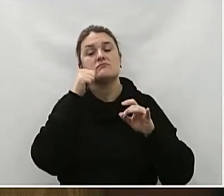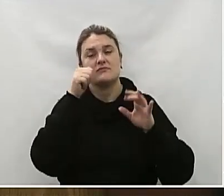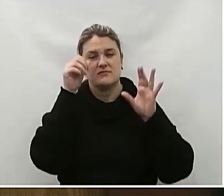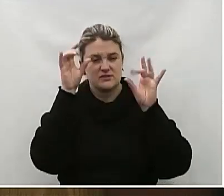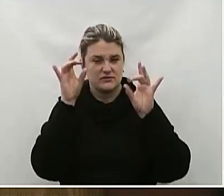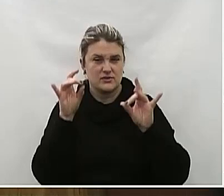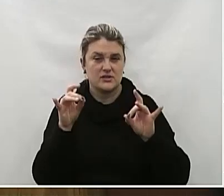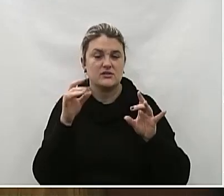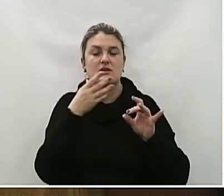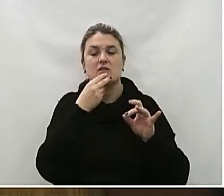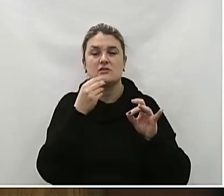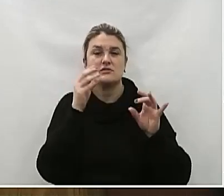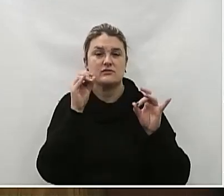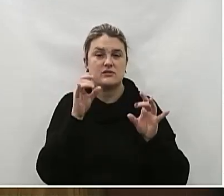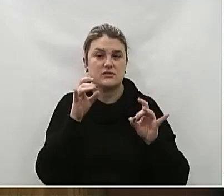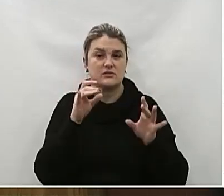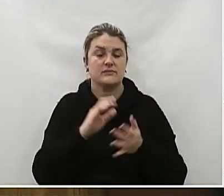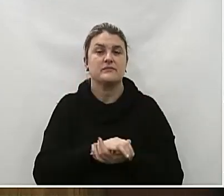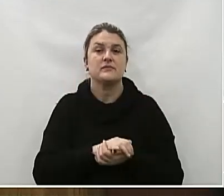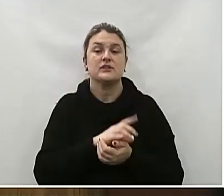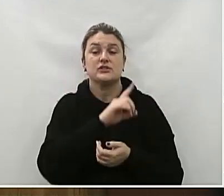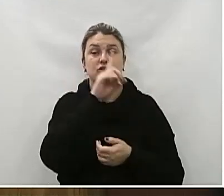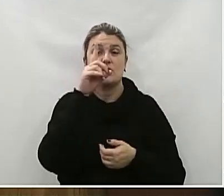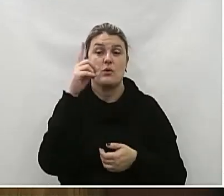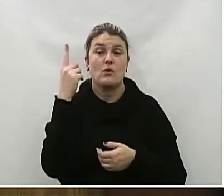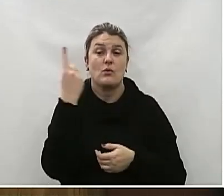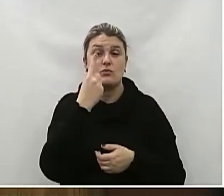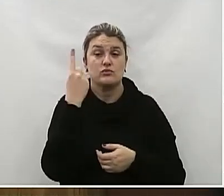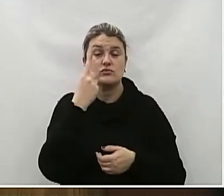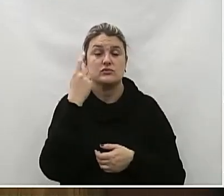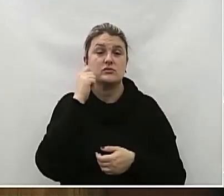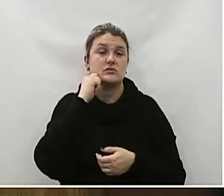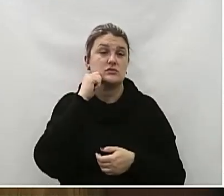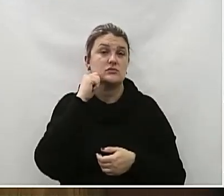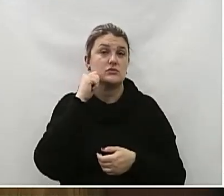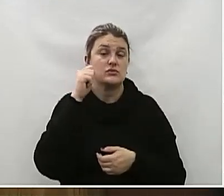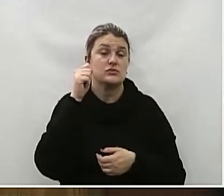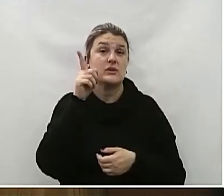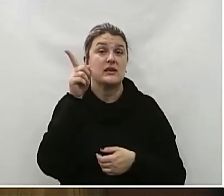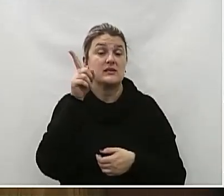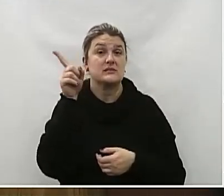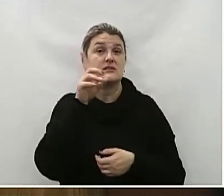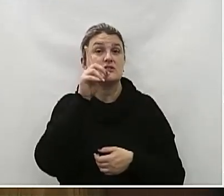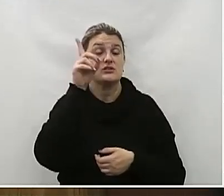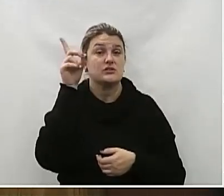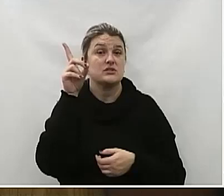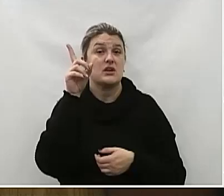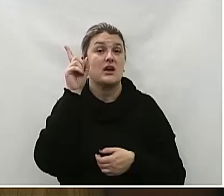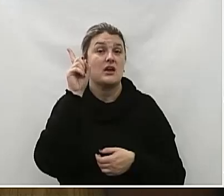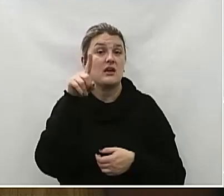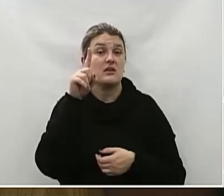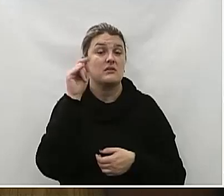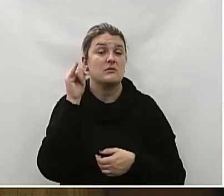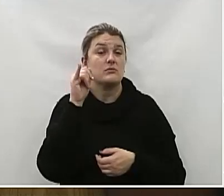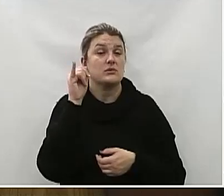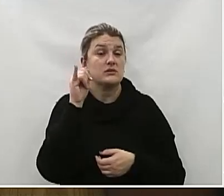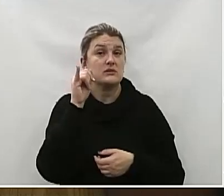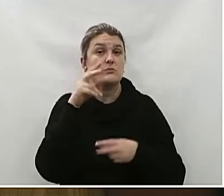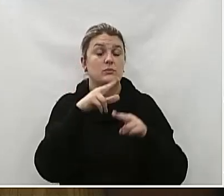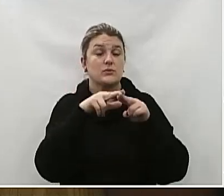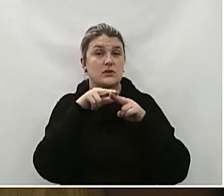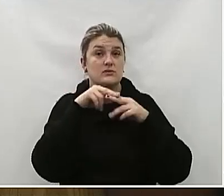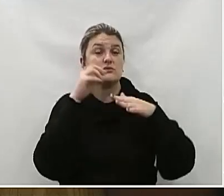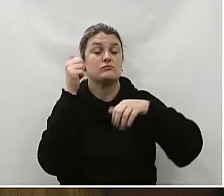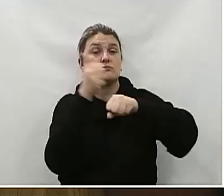cidade De União da Vitória Devido ao dia 11 de agosto Dia do advogado Essa data celebra Não apenas A profissão Mas também A